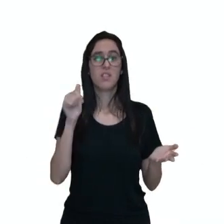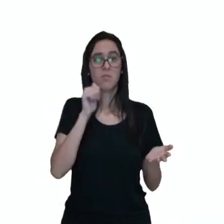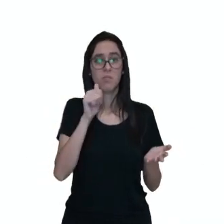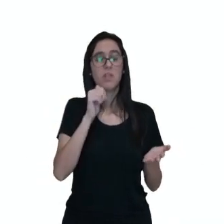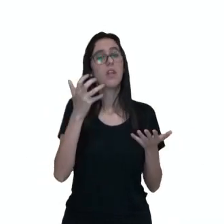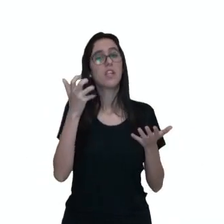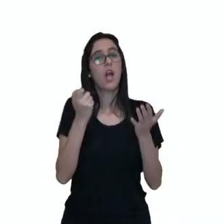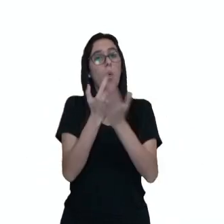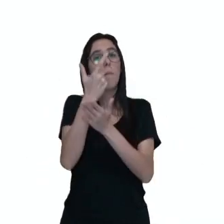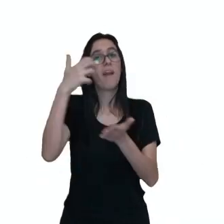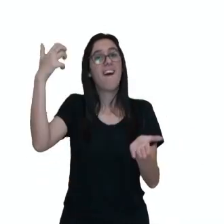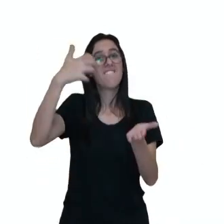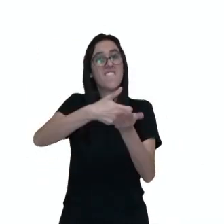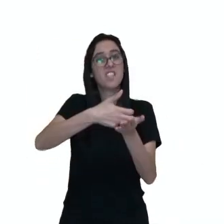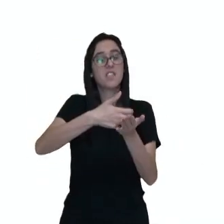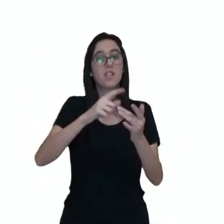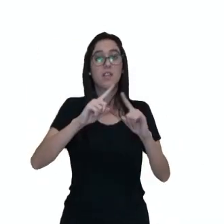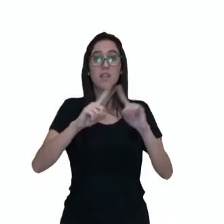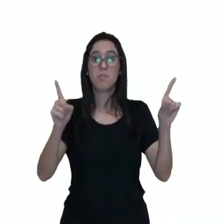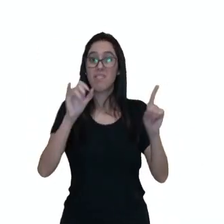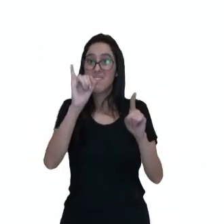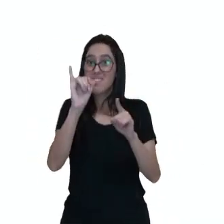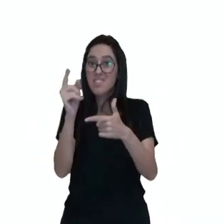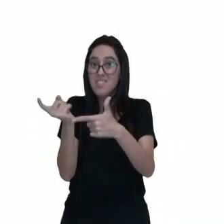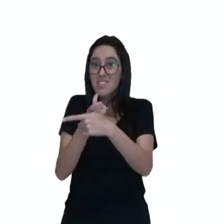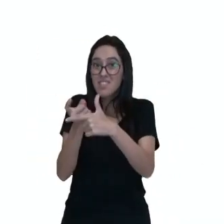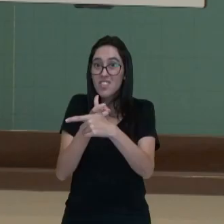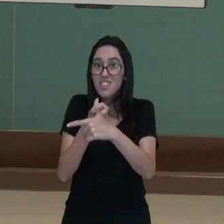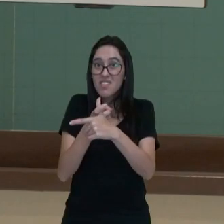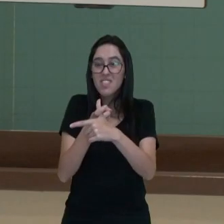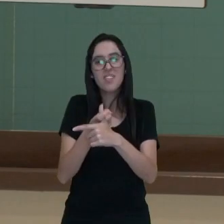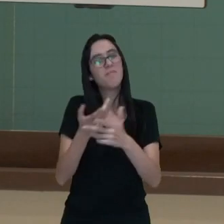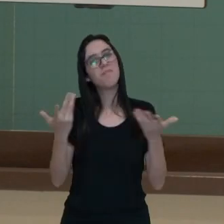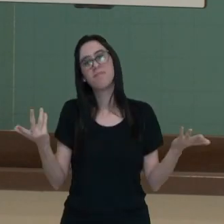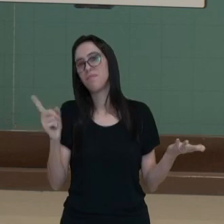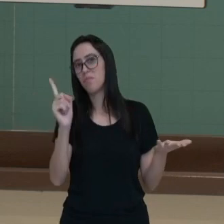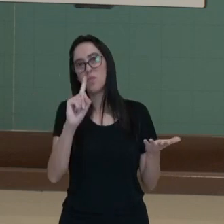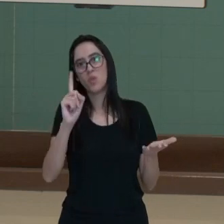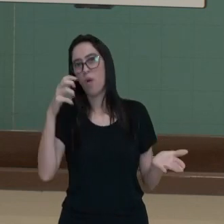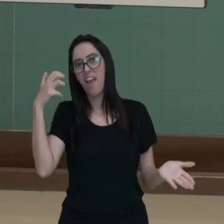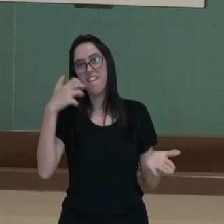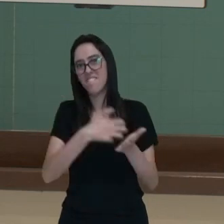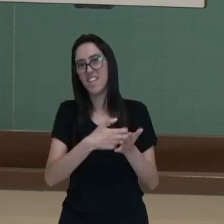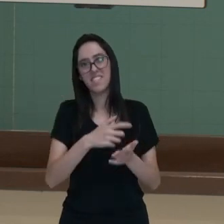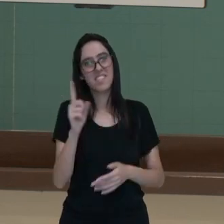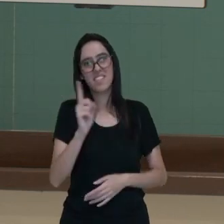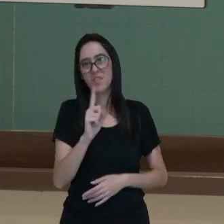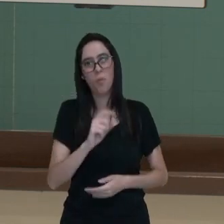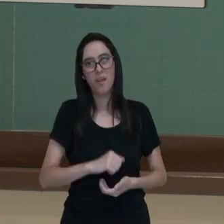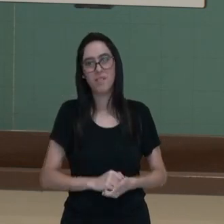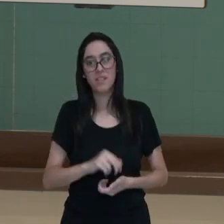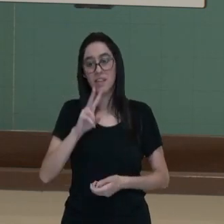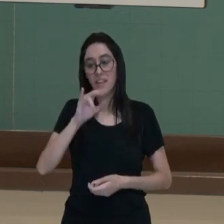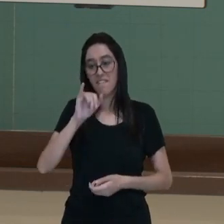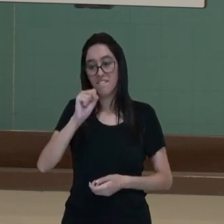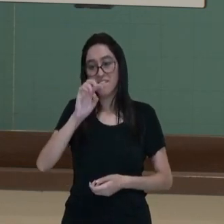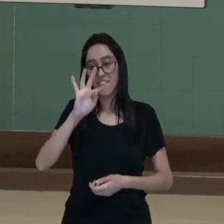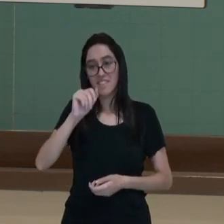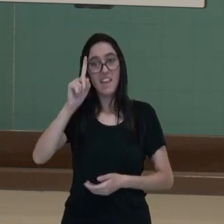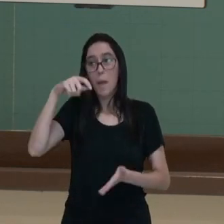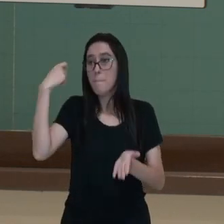a vista. Porém, se ela ficou endividada, não está comprando a vista, certo? A vista é a vista, gente. É na hora.